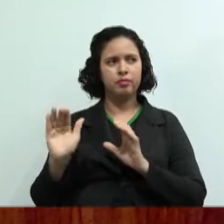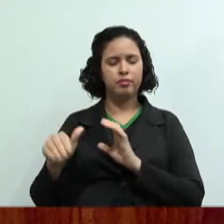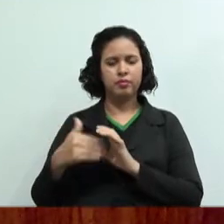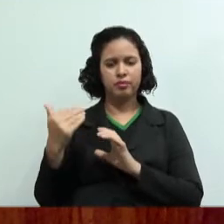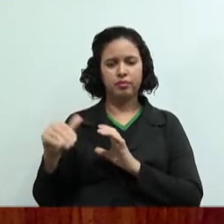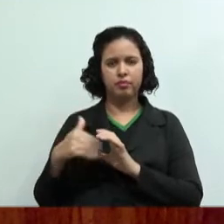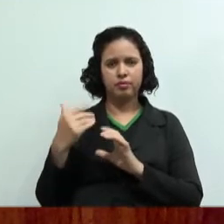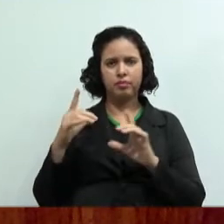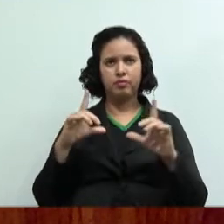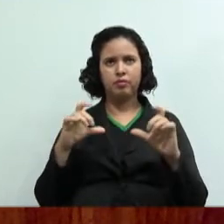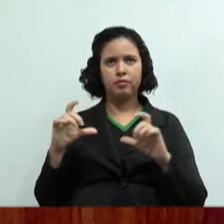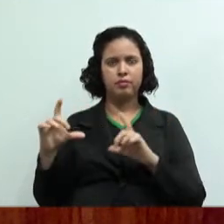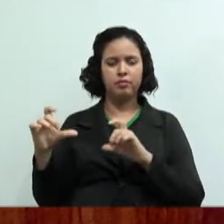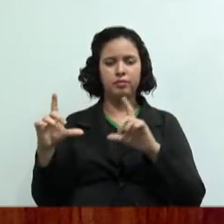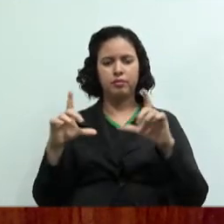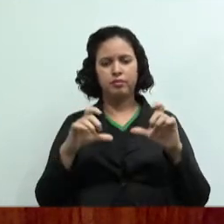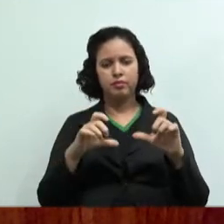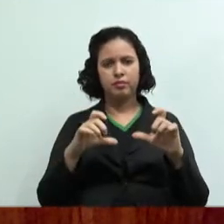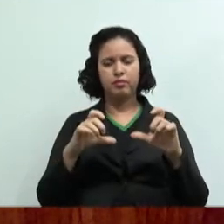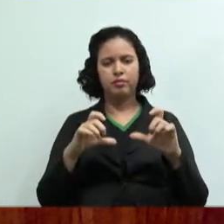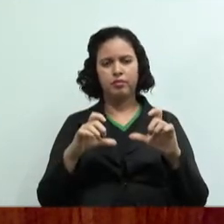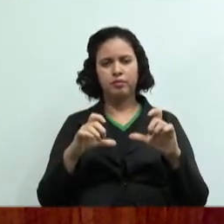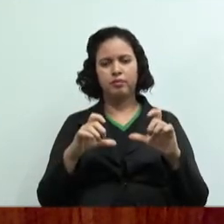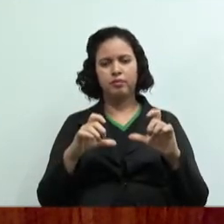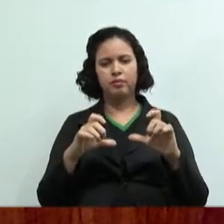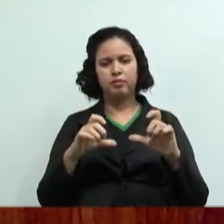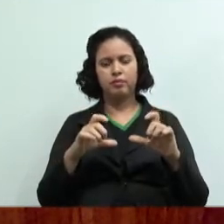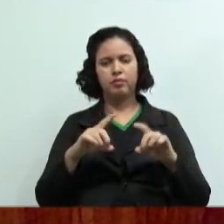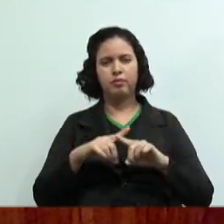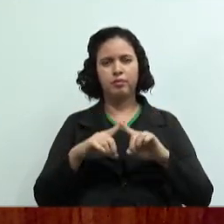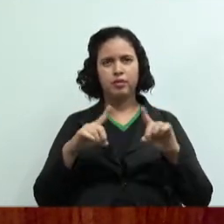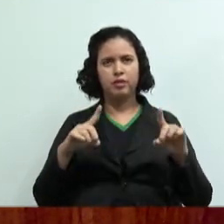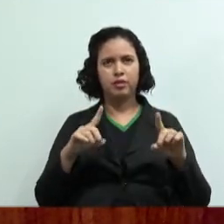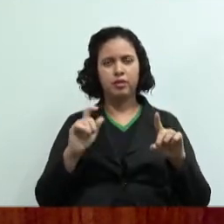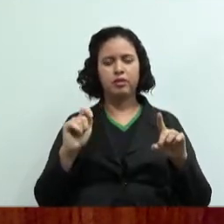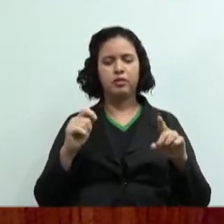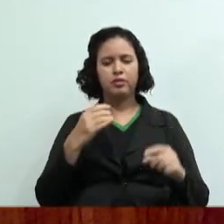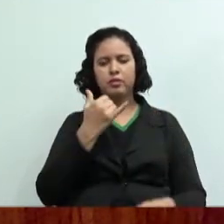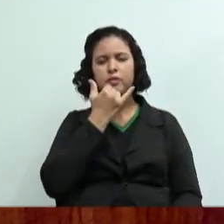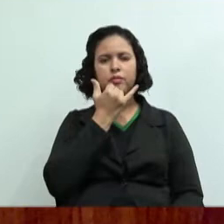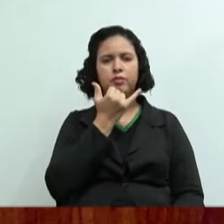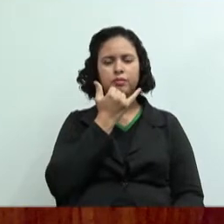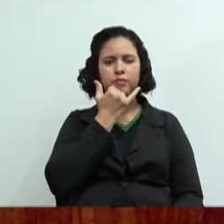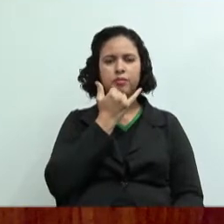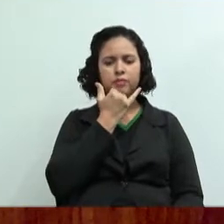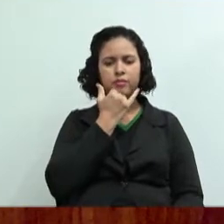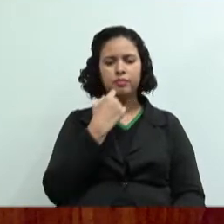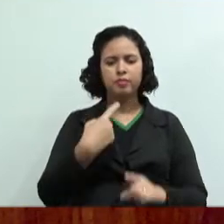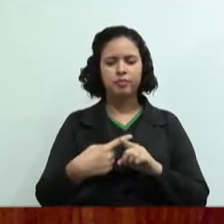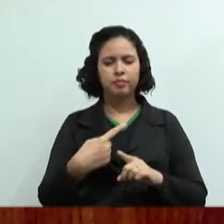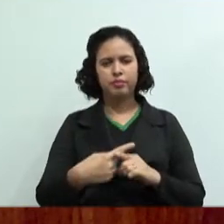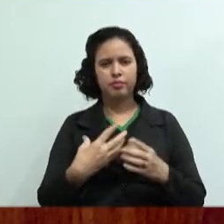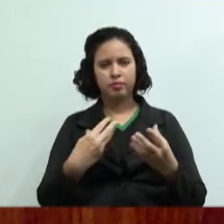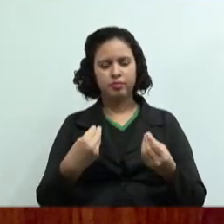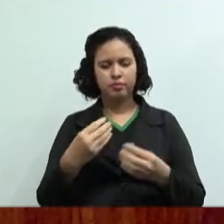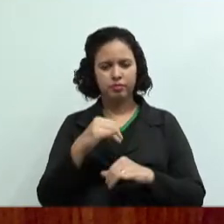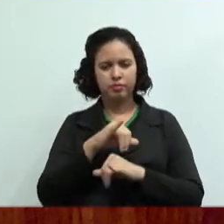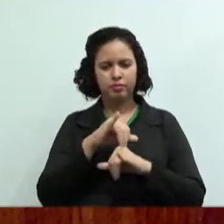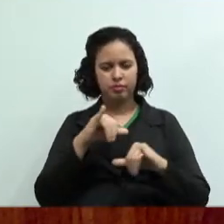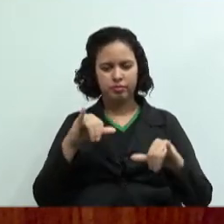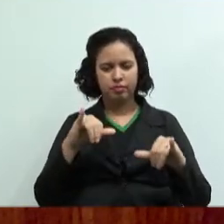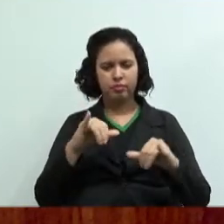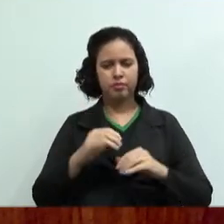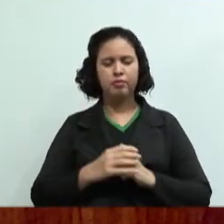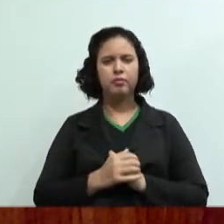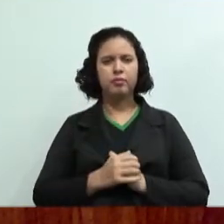ainda falou o meu nome, falou o nome da escola, né? Mas agora sim, desculpa Márcia, mas é porque é muita informação, a professora Fernanda